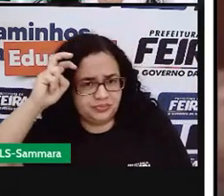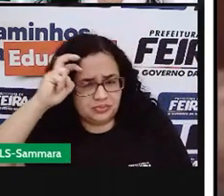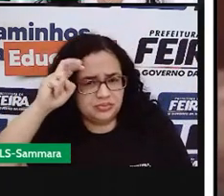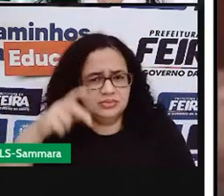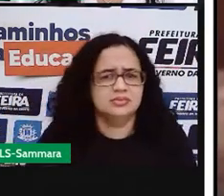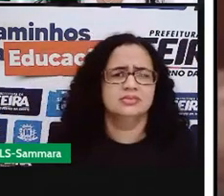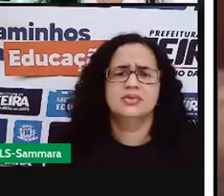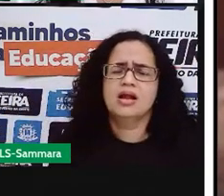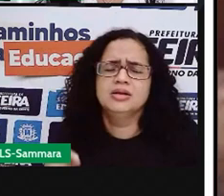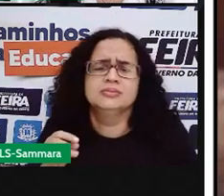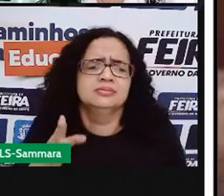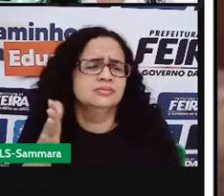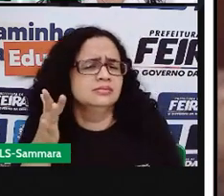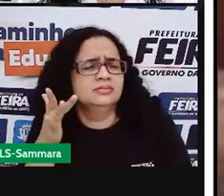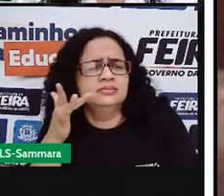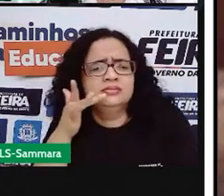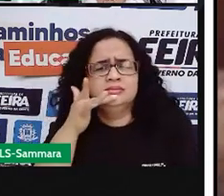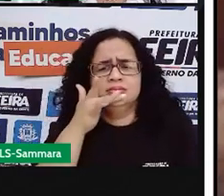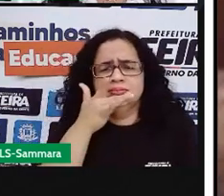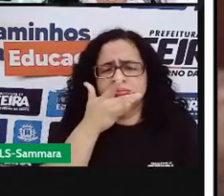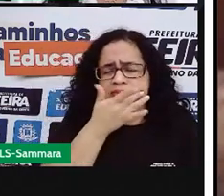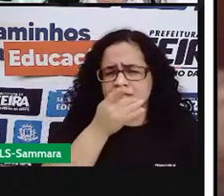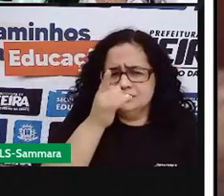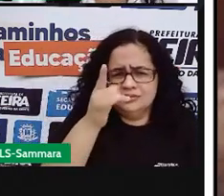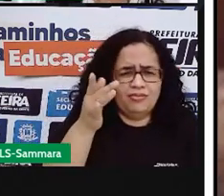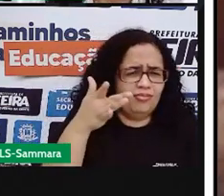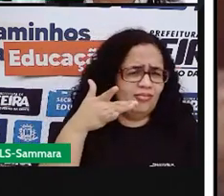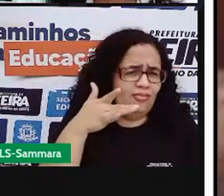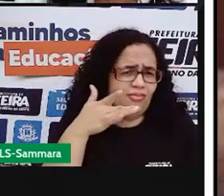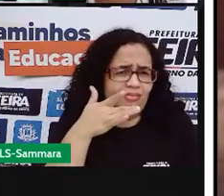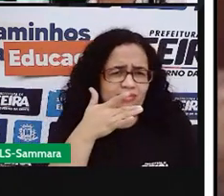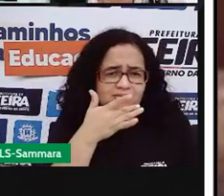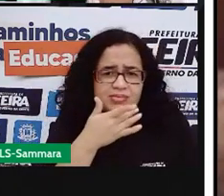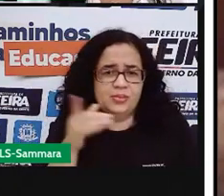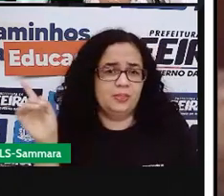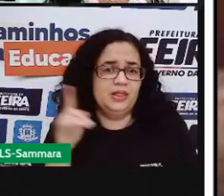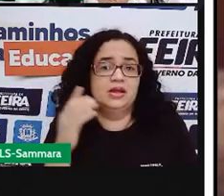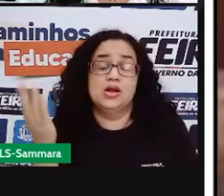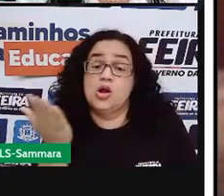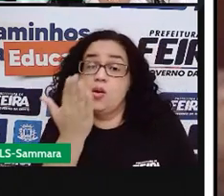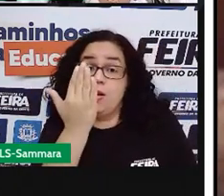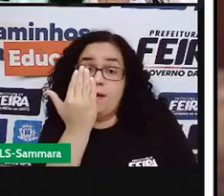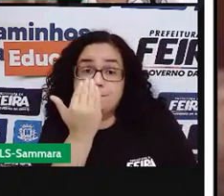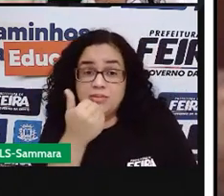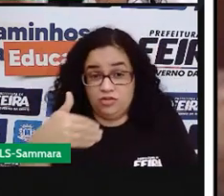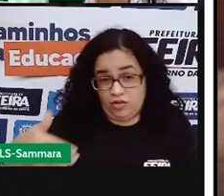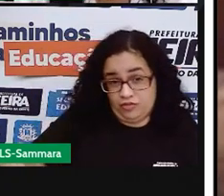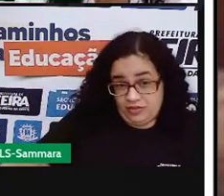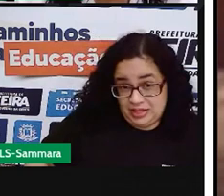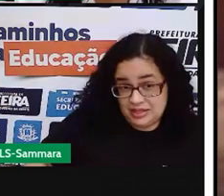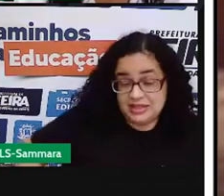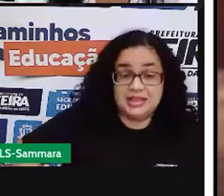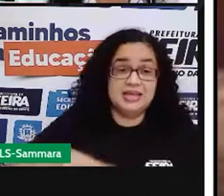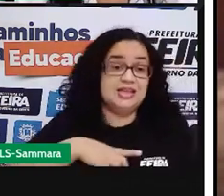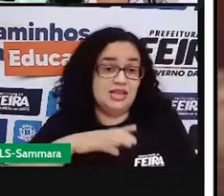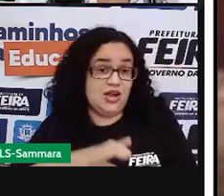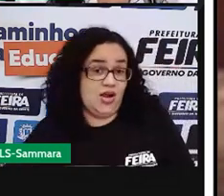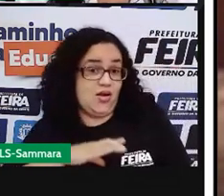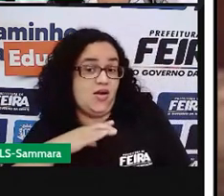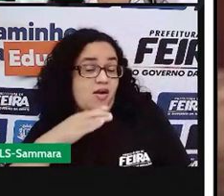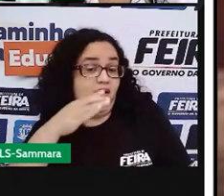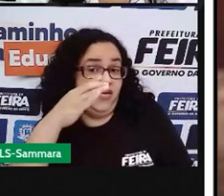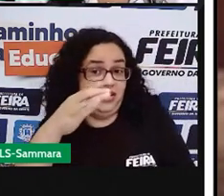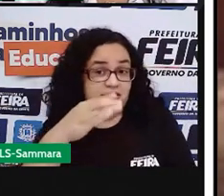Ai, que delícia! Quem gosta disso? Não basta ter fome, tem que ter coragem.